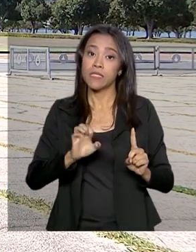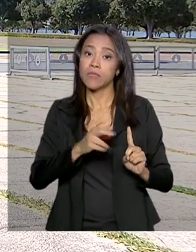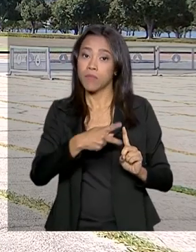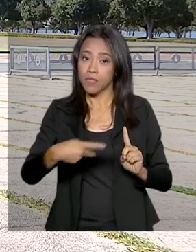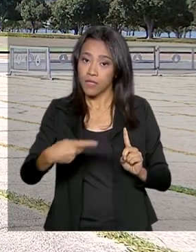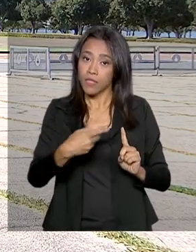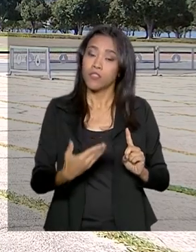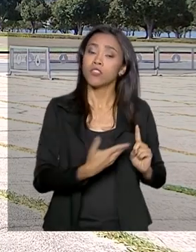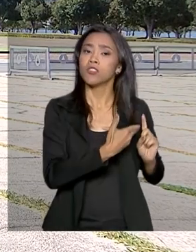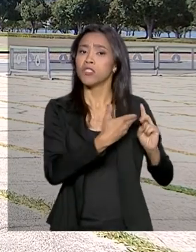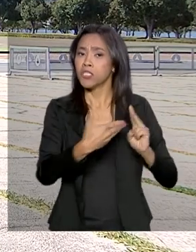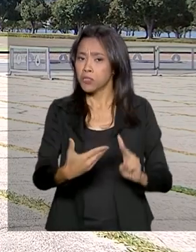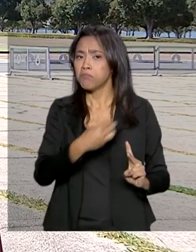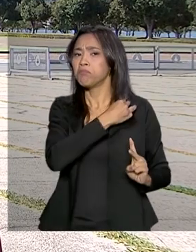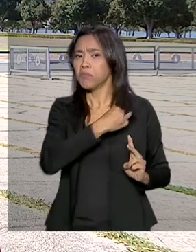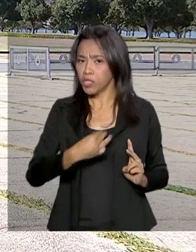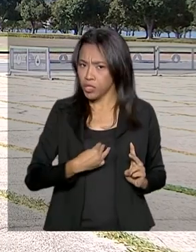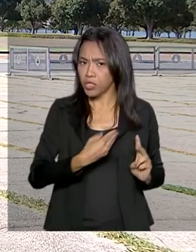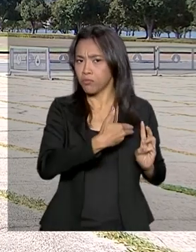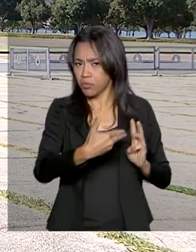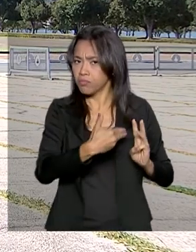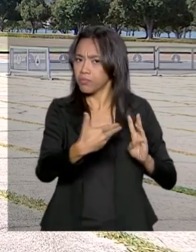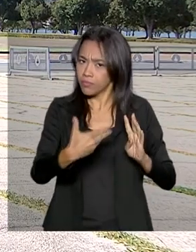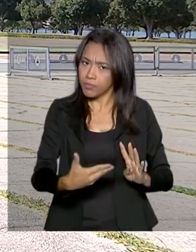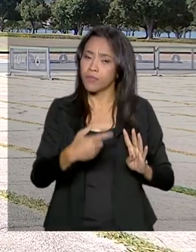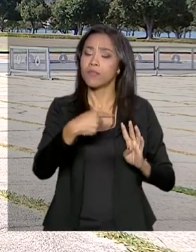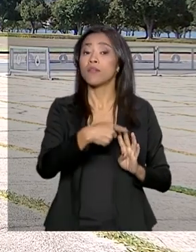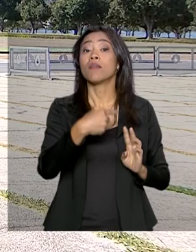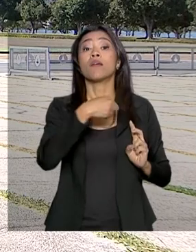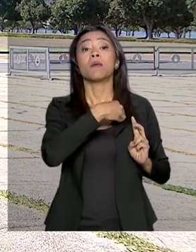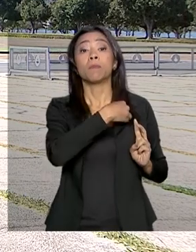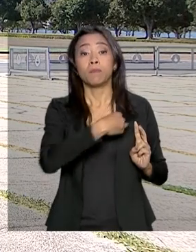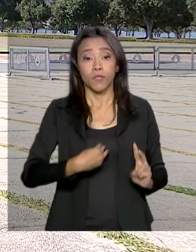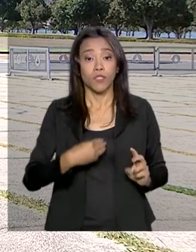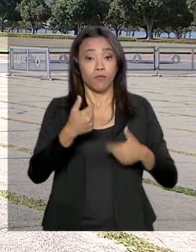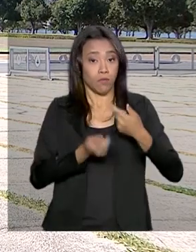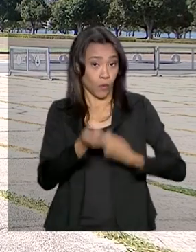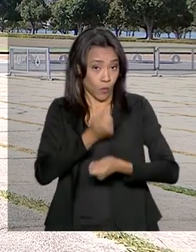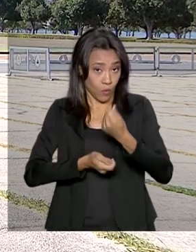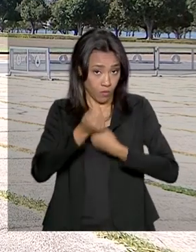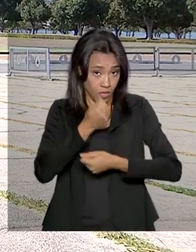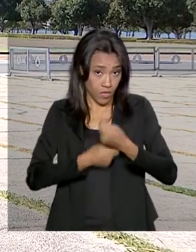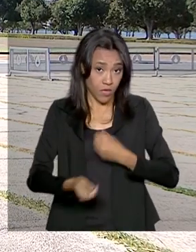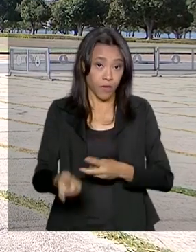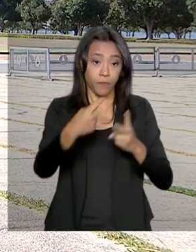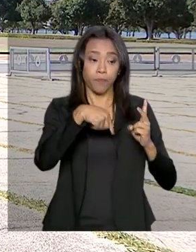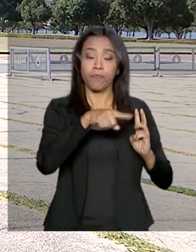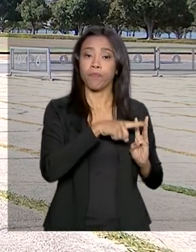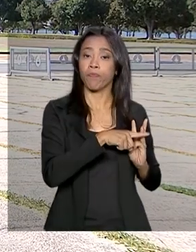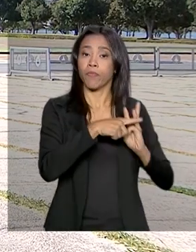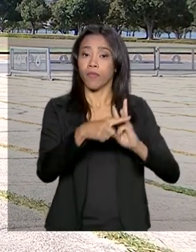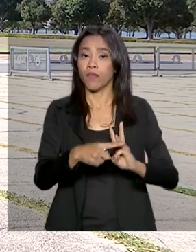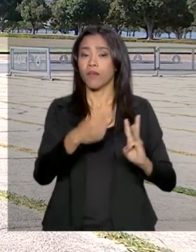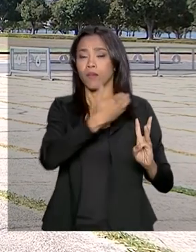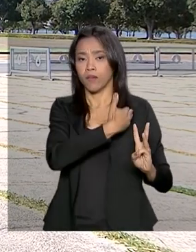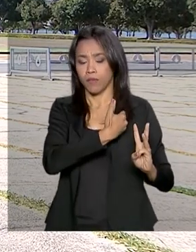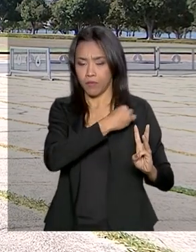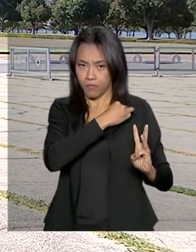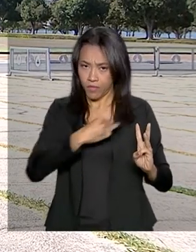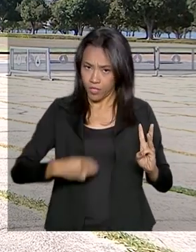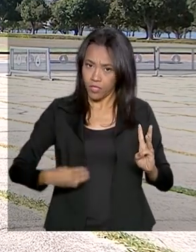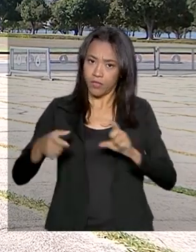também de ministros de Estado. Entre eles, o ministro da Economia, Paulo Guedes, a ministra da Agricultura, Pecuária e